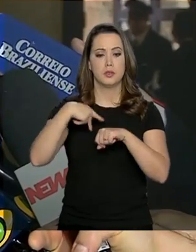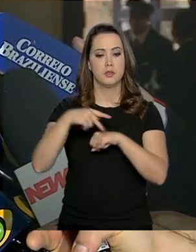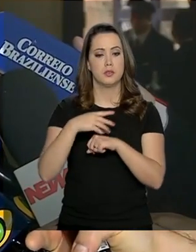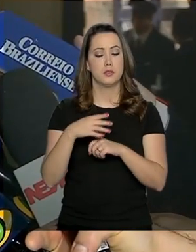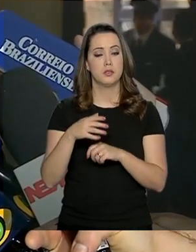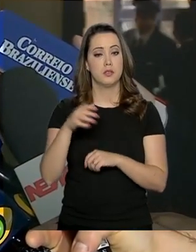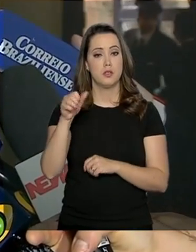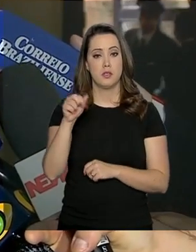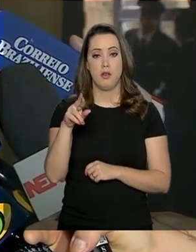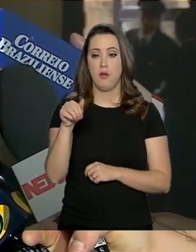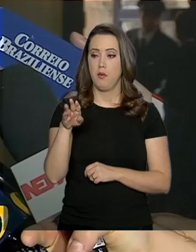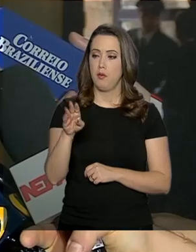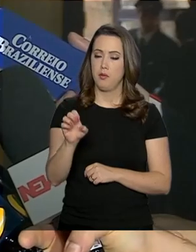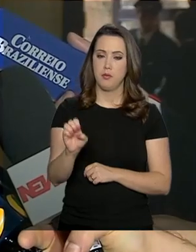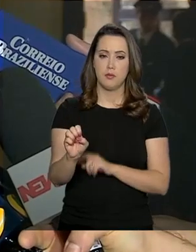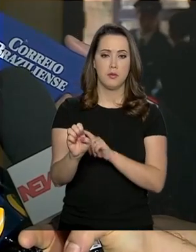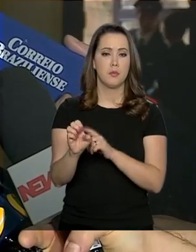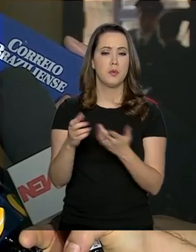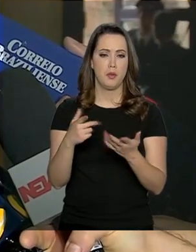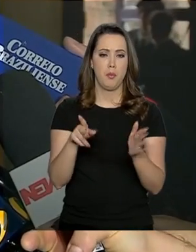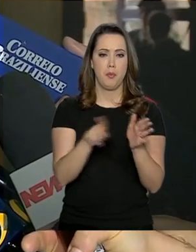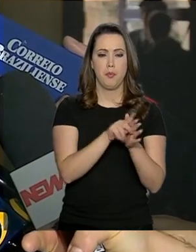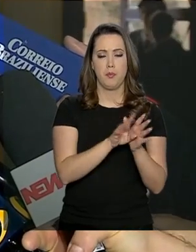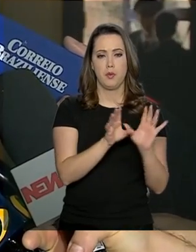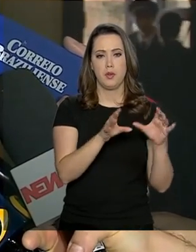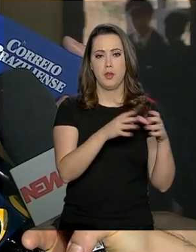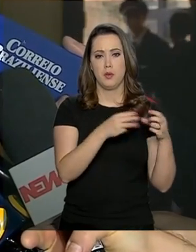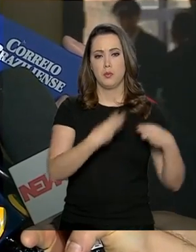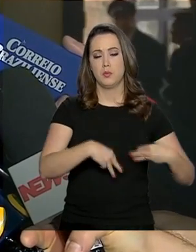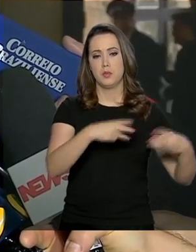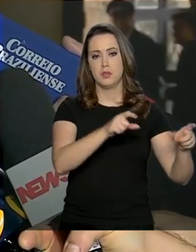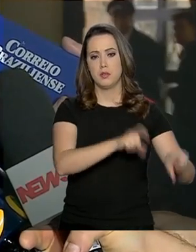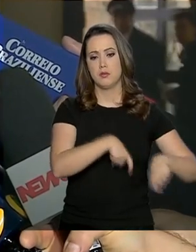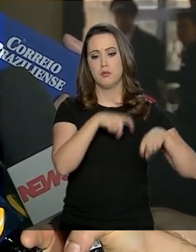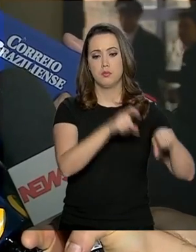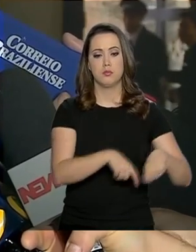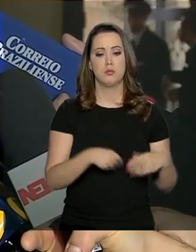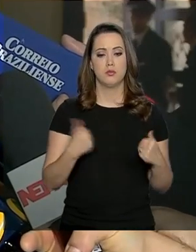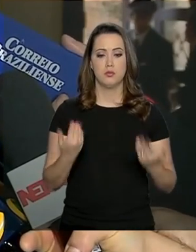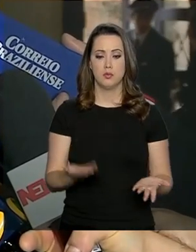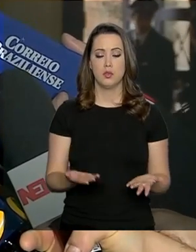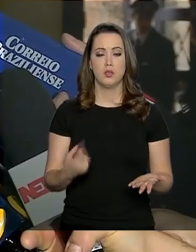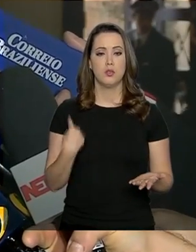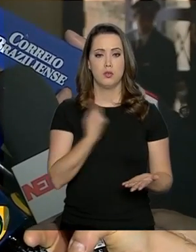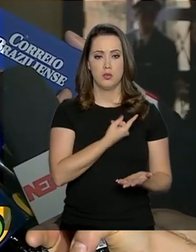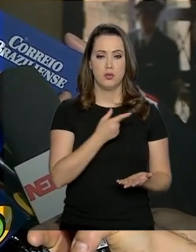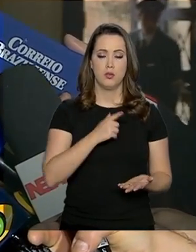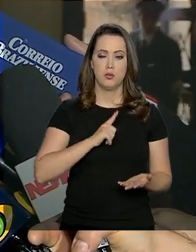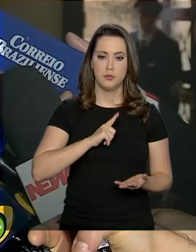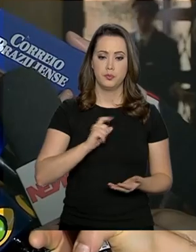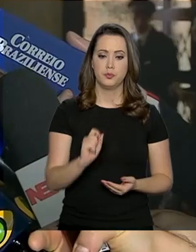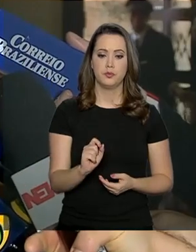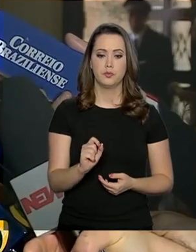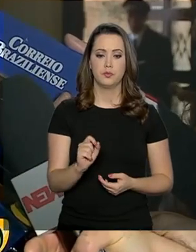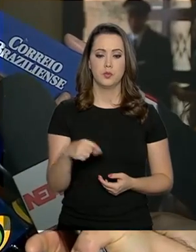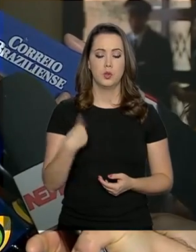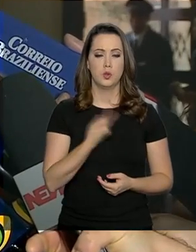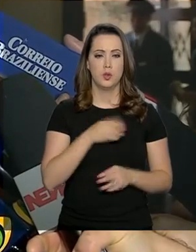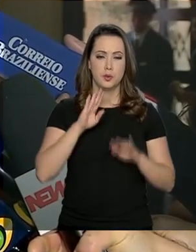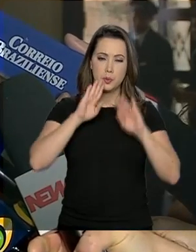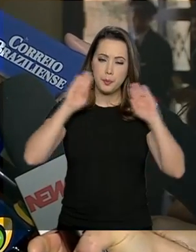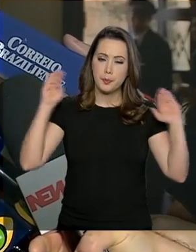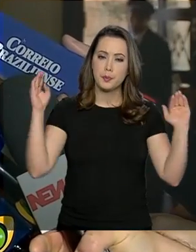relacionadas à questão do Ministério da Ministereza Cristina. Claro, nós temos como uma das nossas